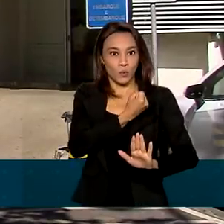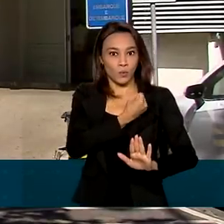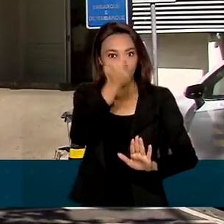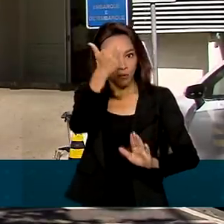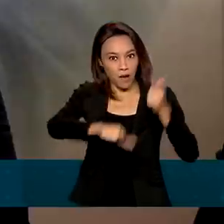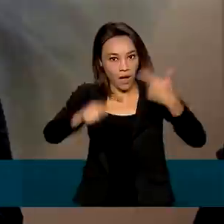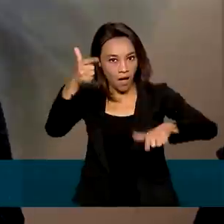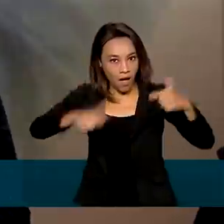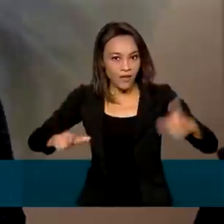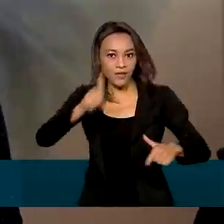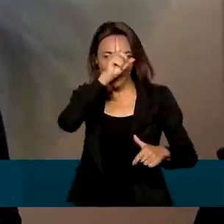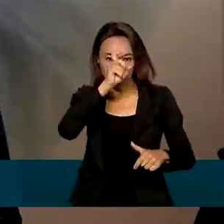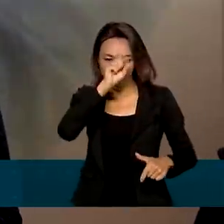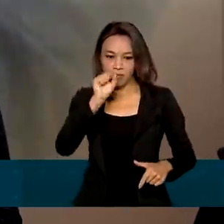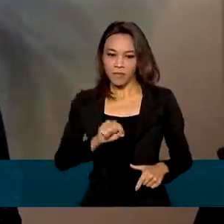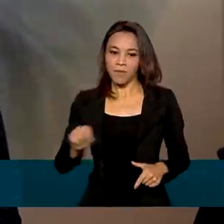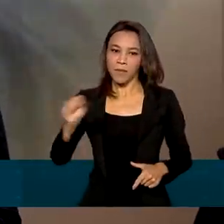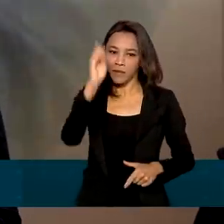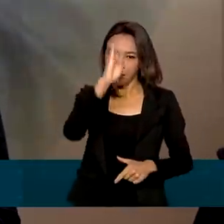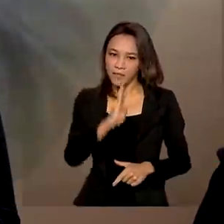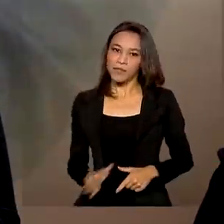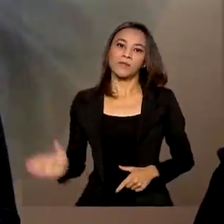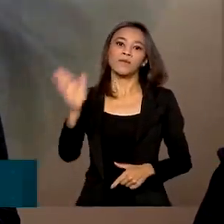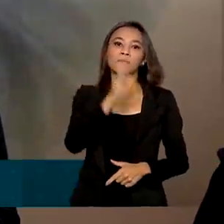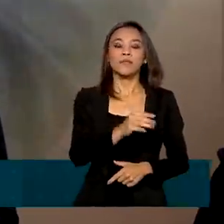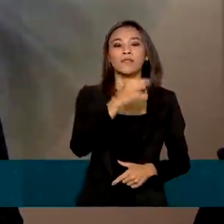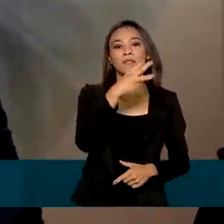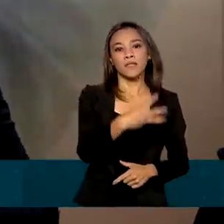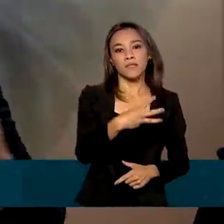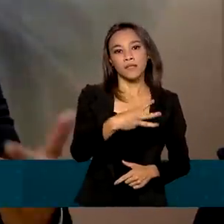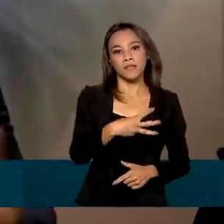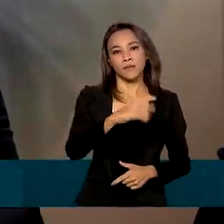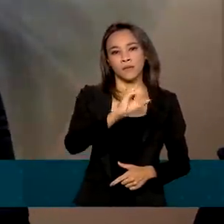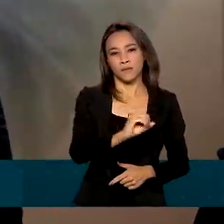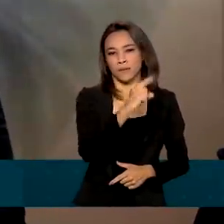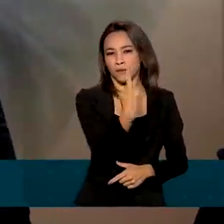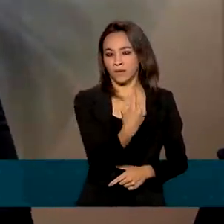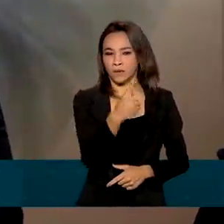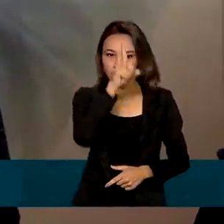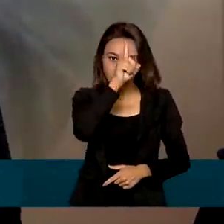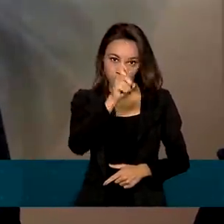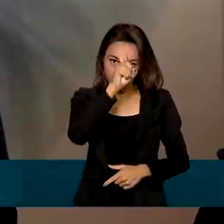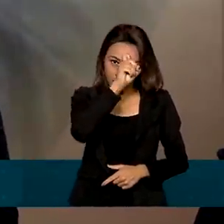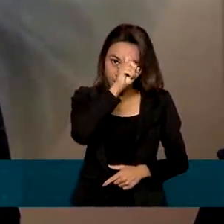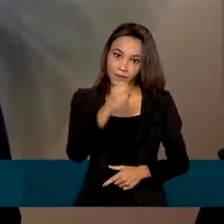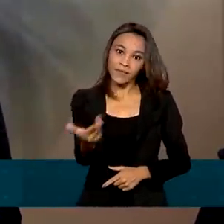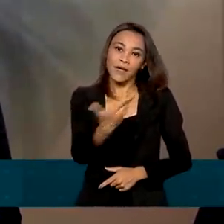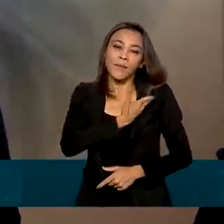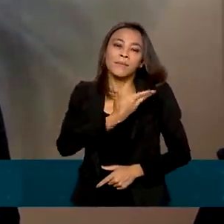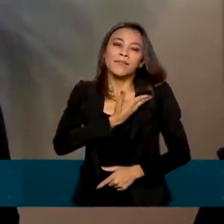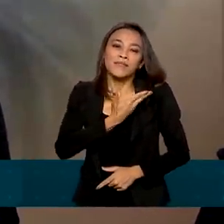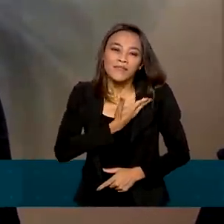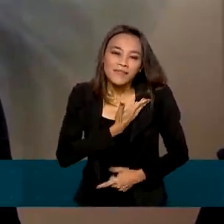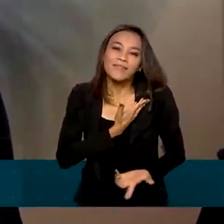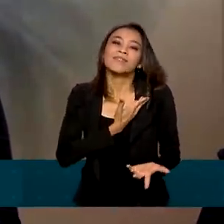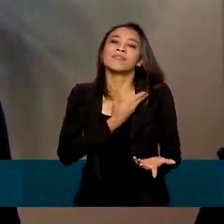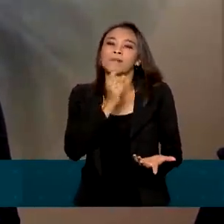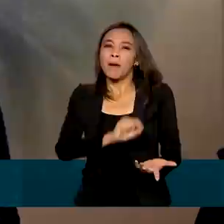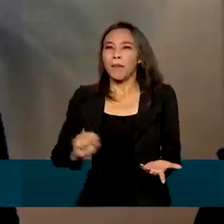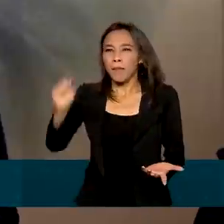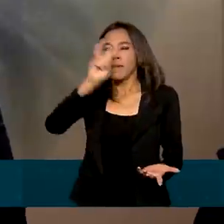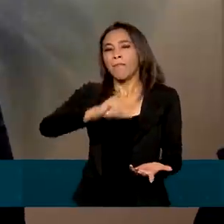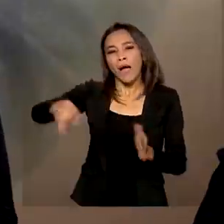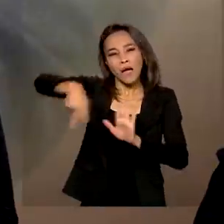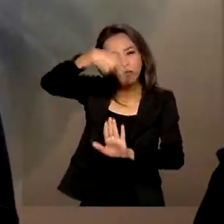todo o país. O Brasil hoje tem 301 hospitais amigos da criança e com essa nova portaria vai aumentar. E aí, quanto mais